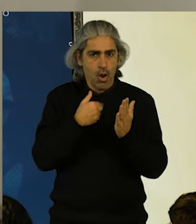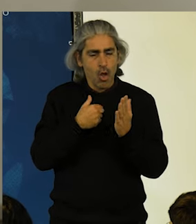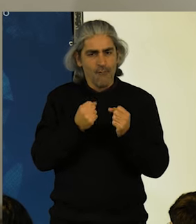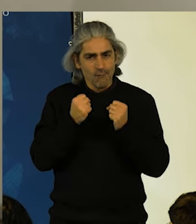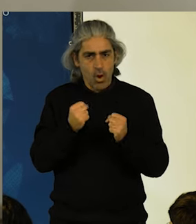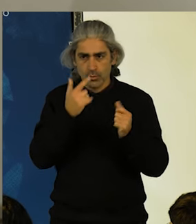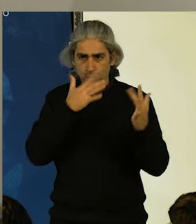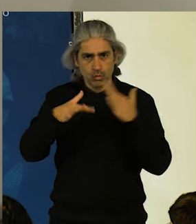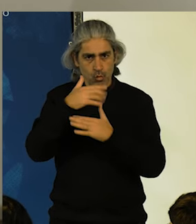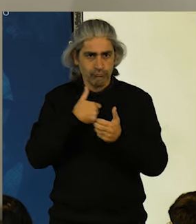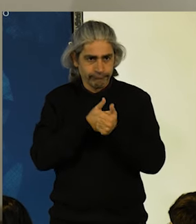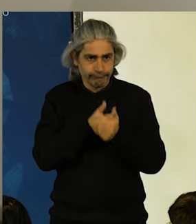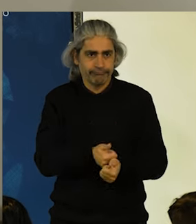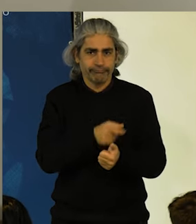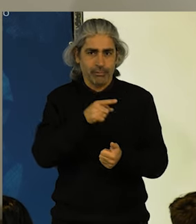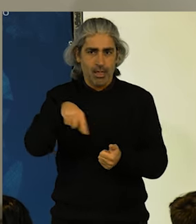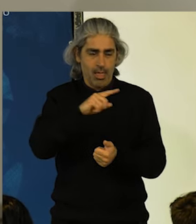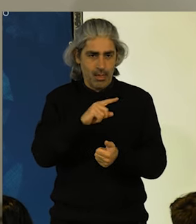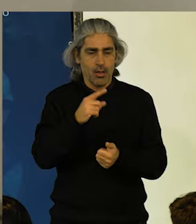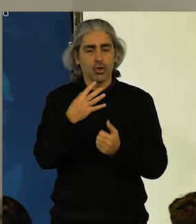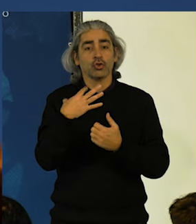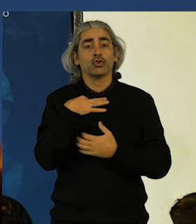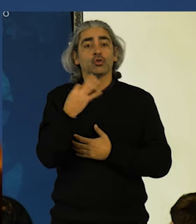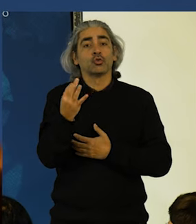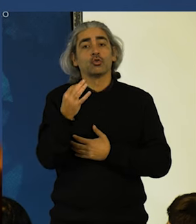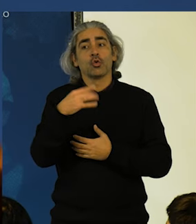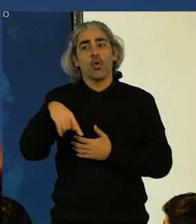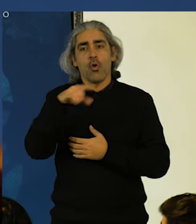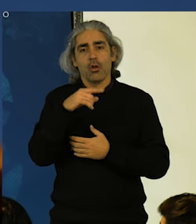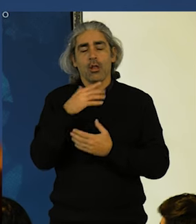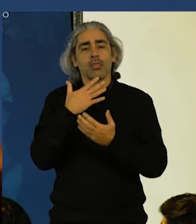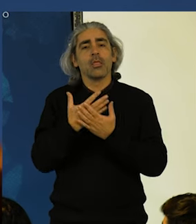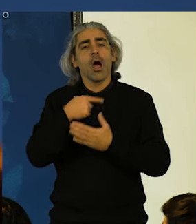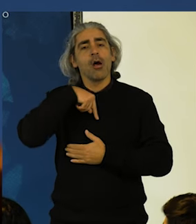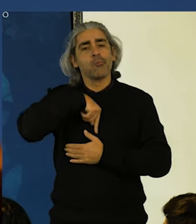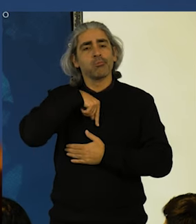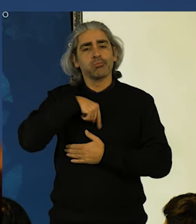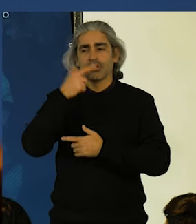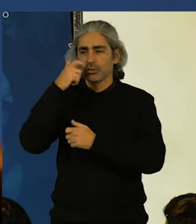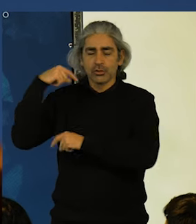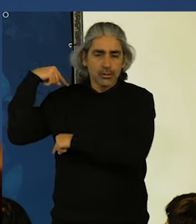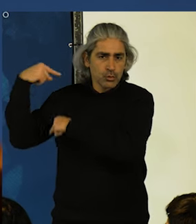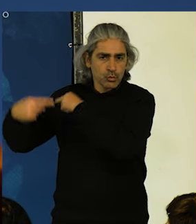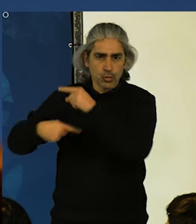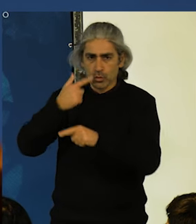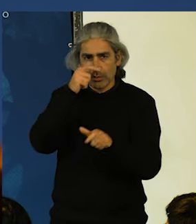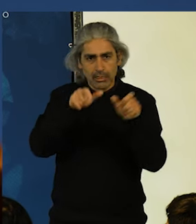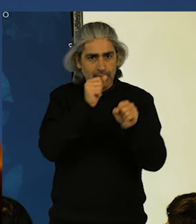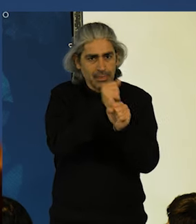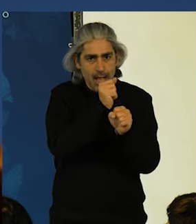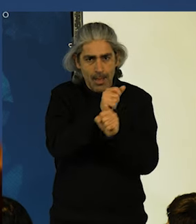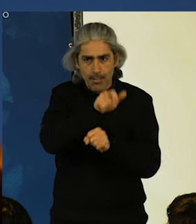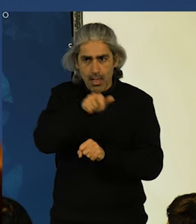da nossa gente. Somos a escolha que transporta consigo gerações de trabalhadoras e de trabalhadores.